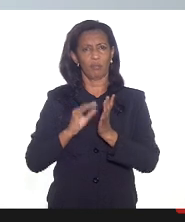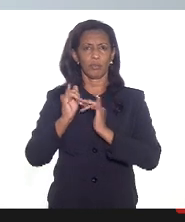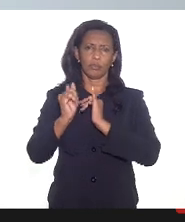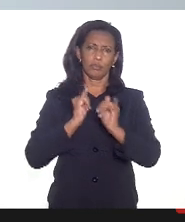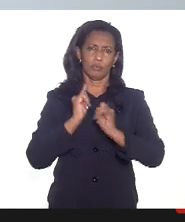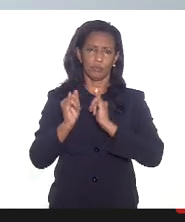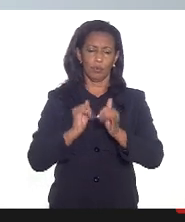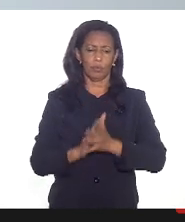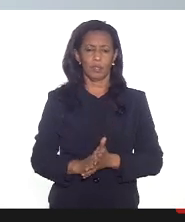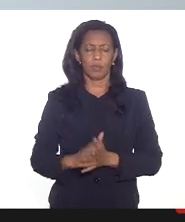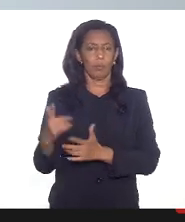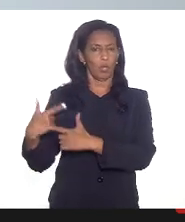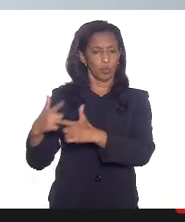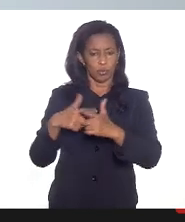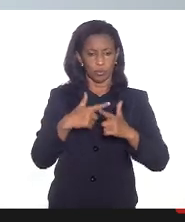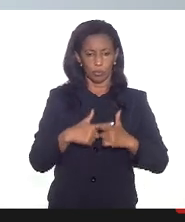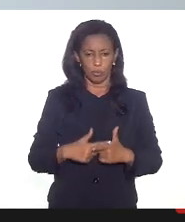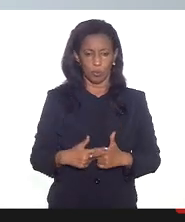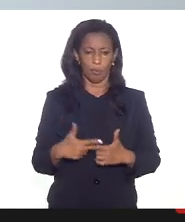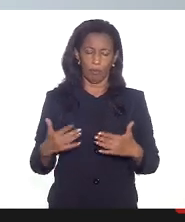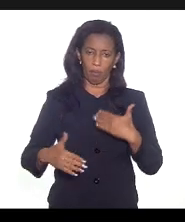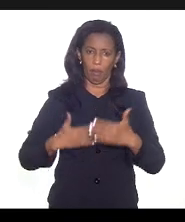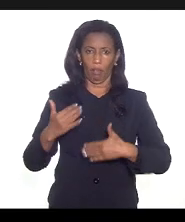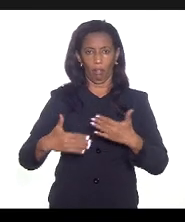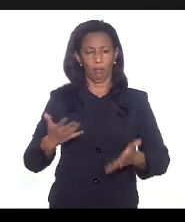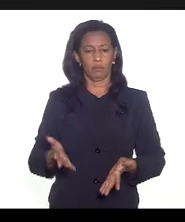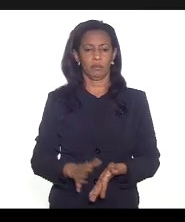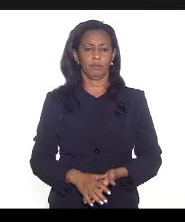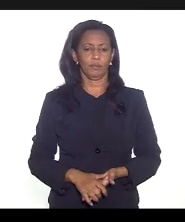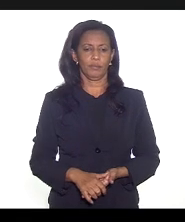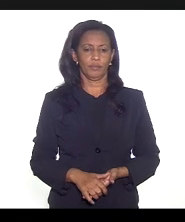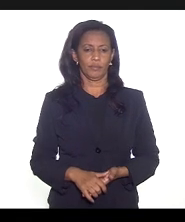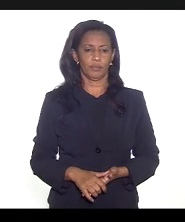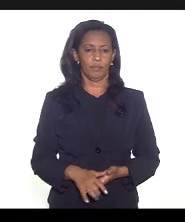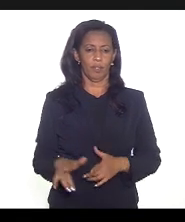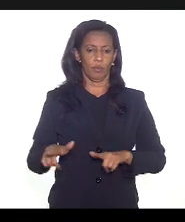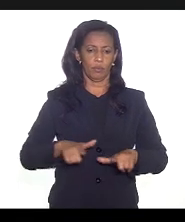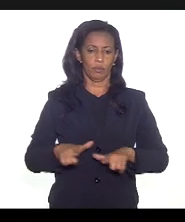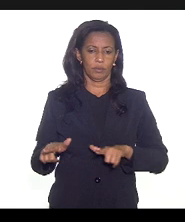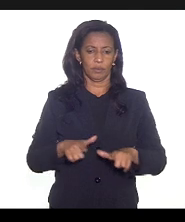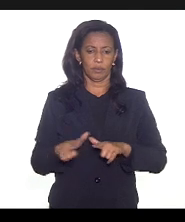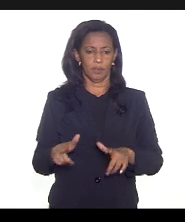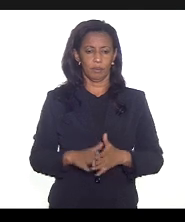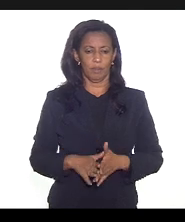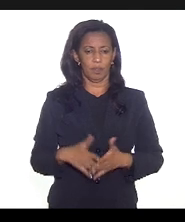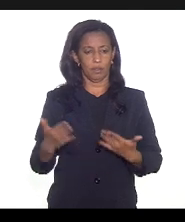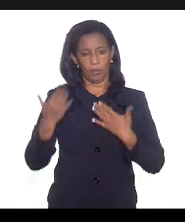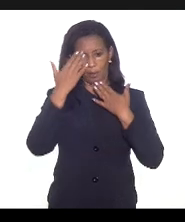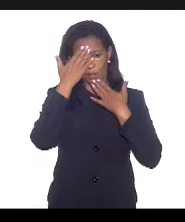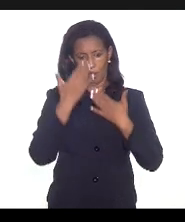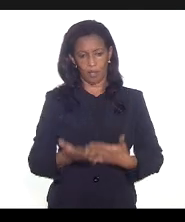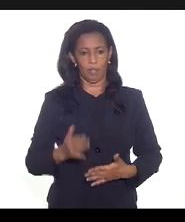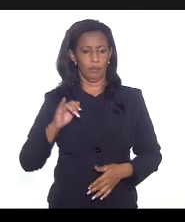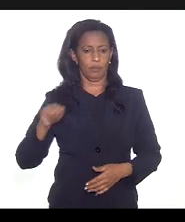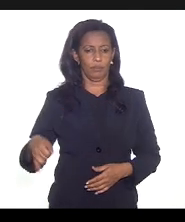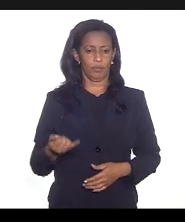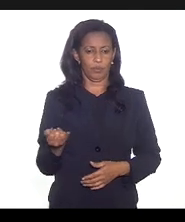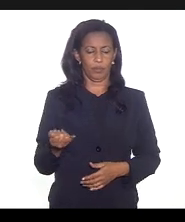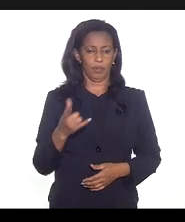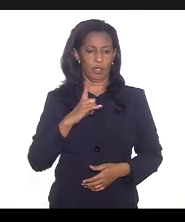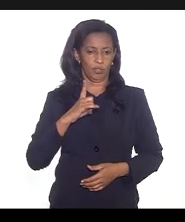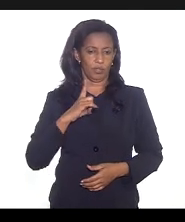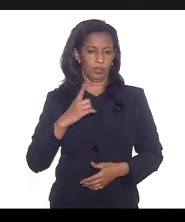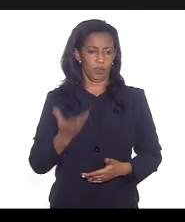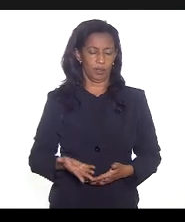mais caos porque é isso é uma bola de neve é o nosso trabalho de formiguinha então agradeço a oportunidade de estar